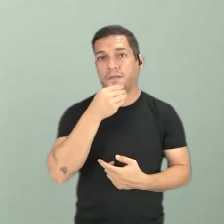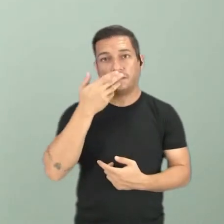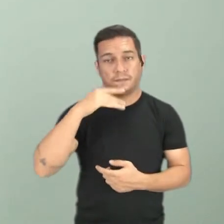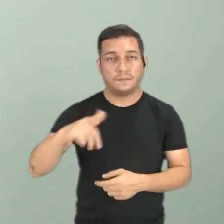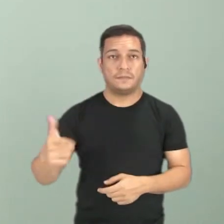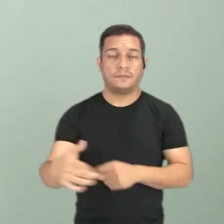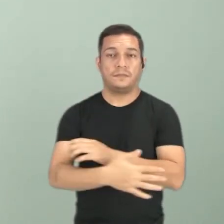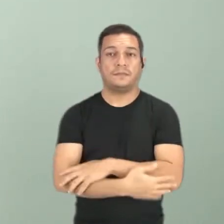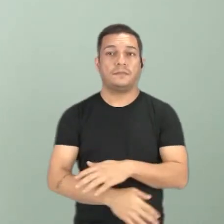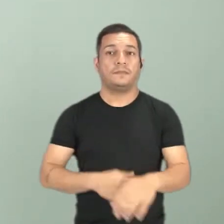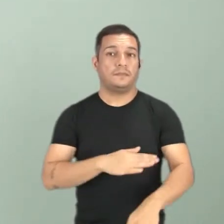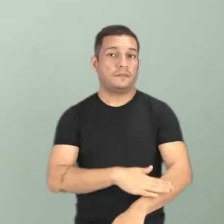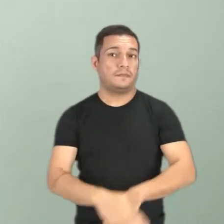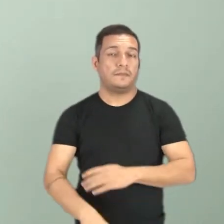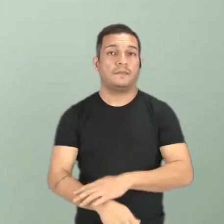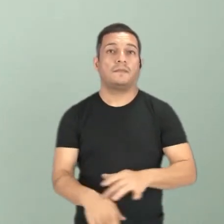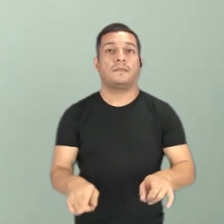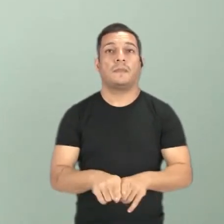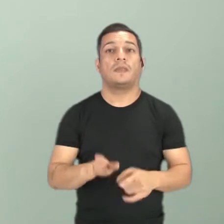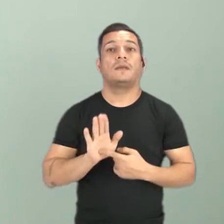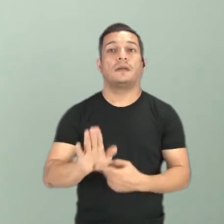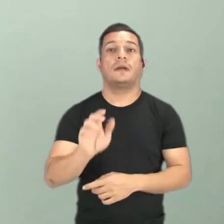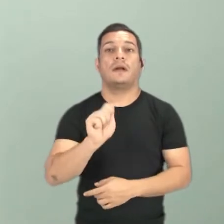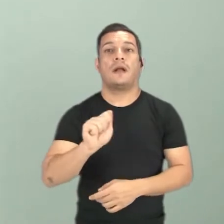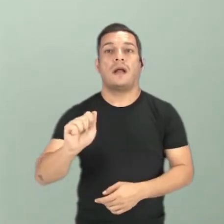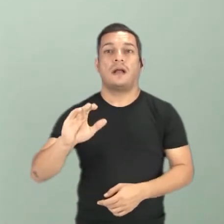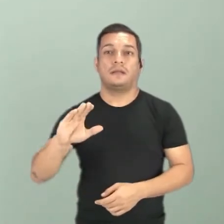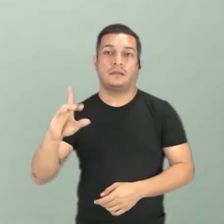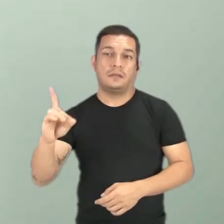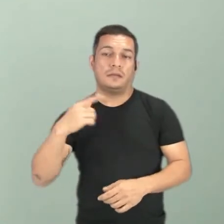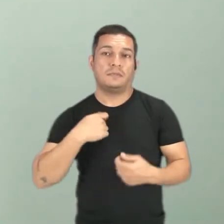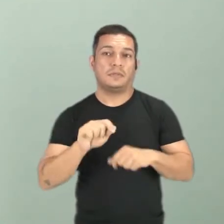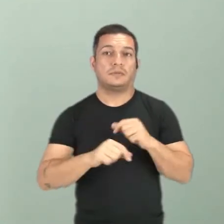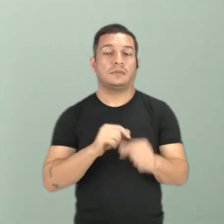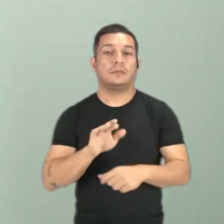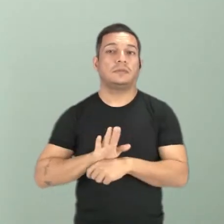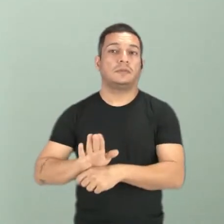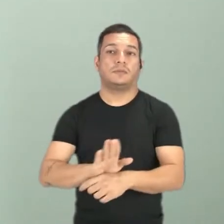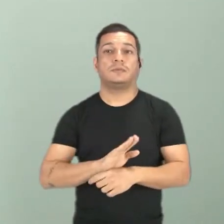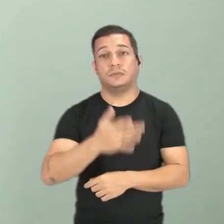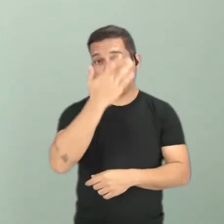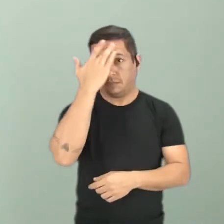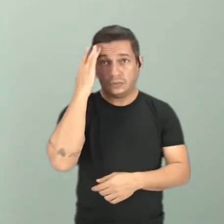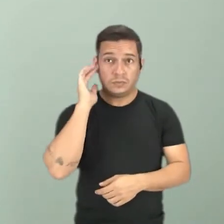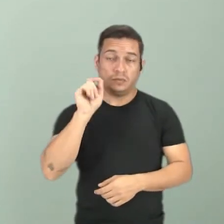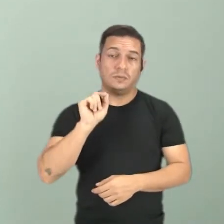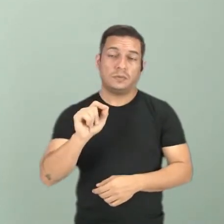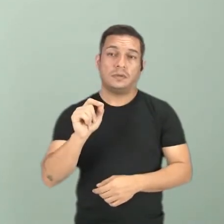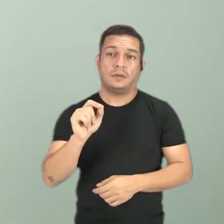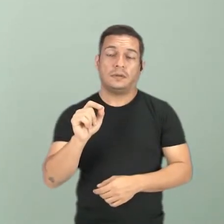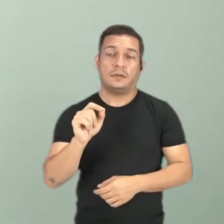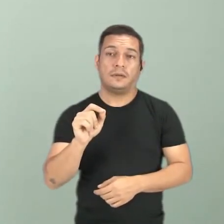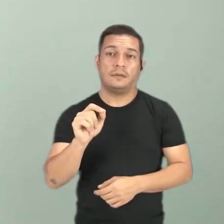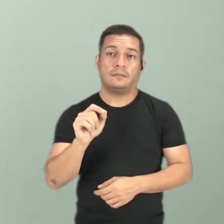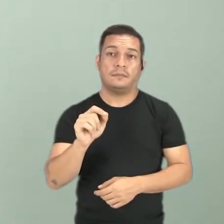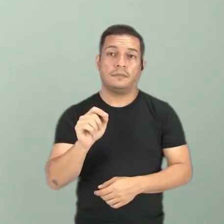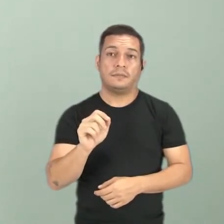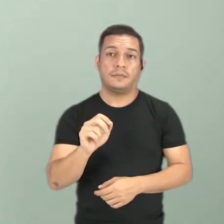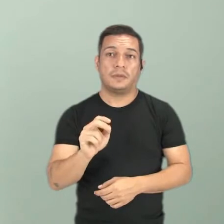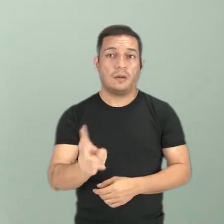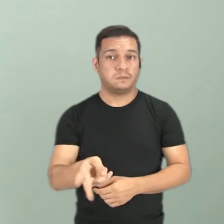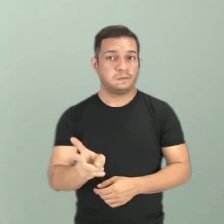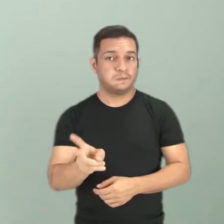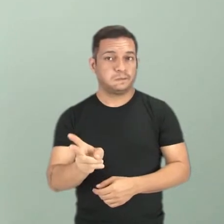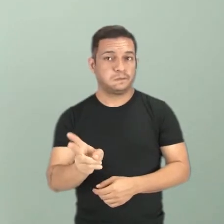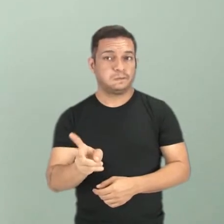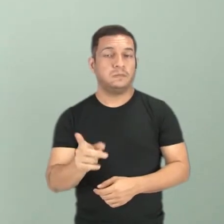braços e mostrar que a ACD precisa da contribuição das pessoas para mantê-la, então isso